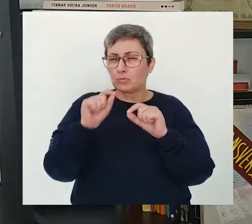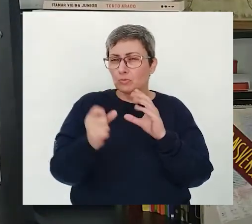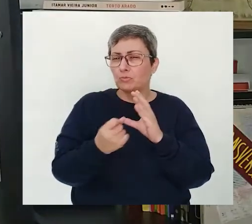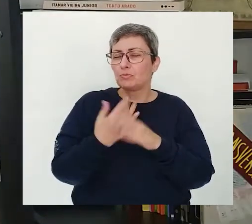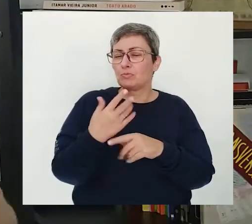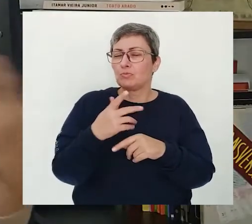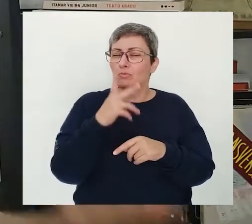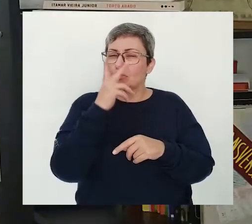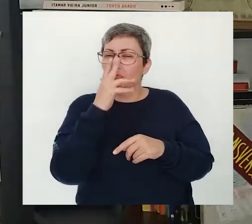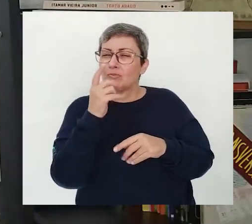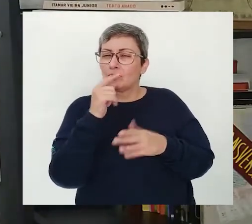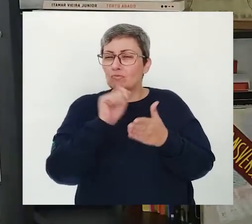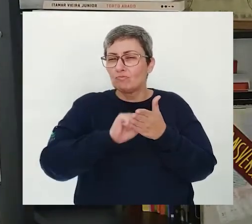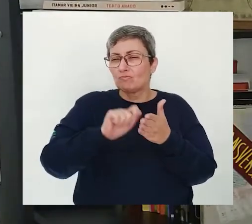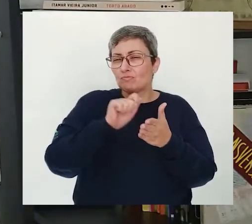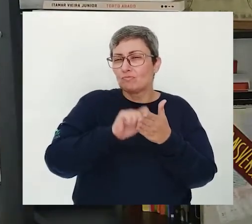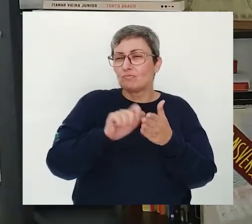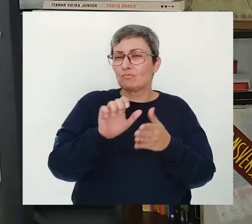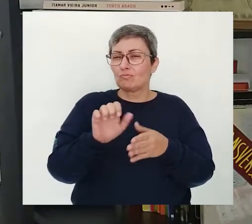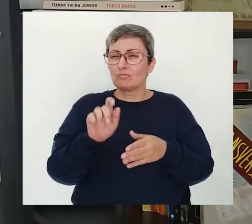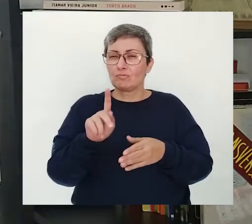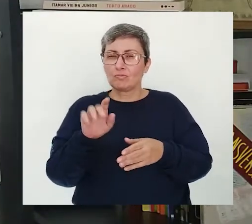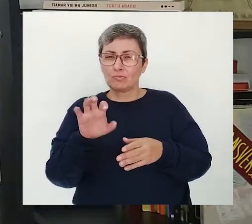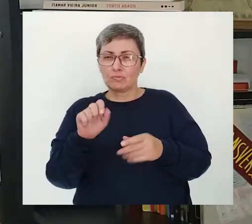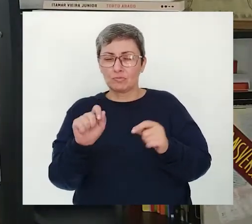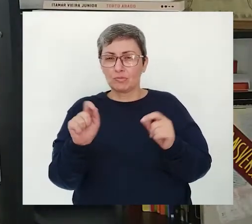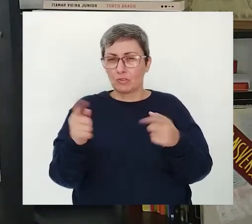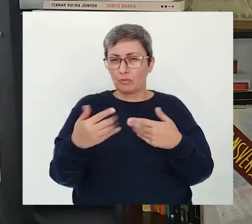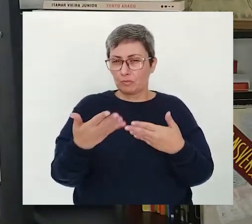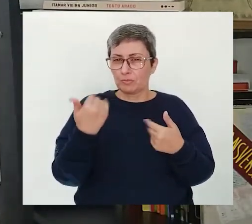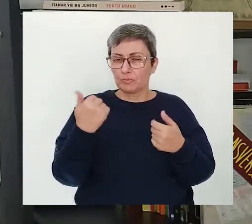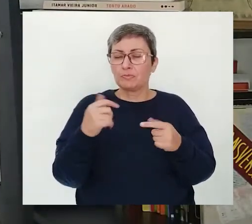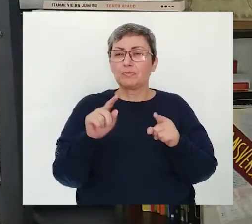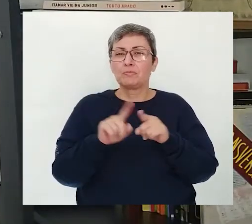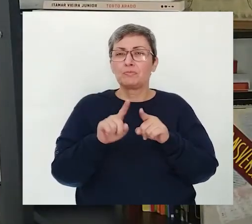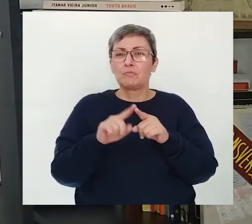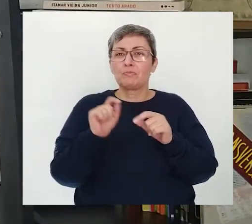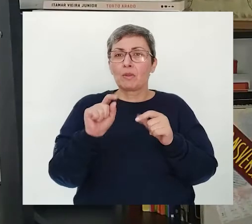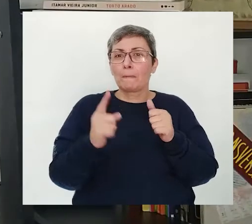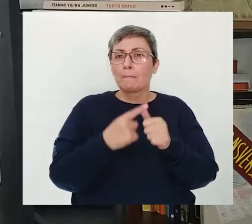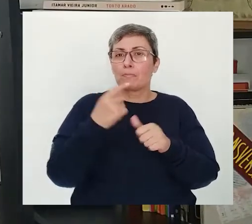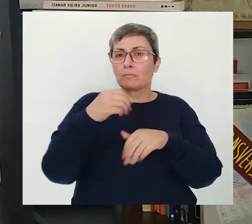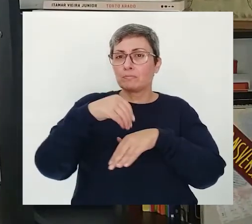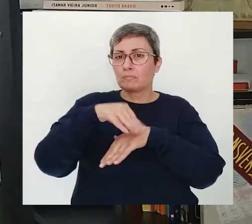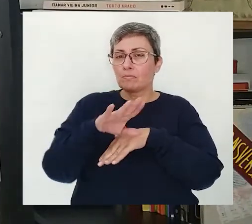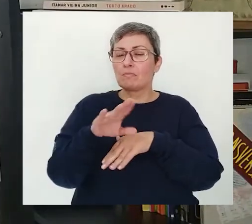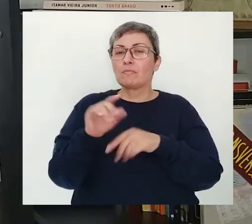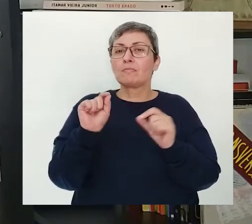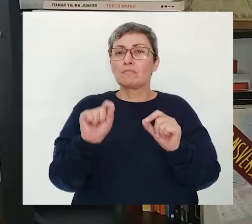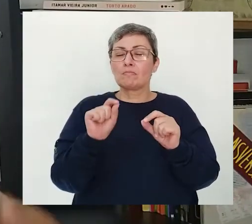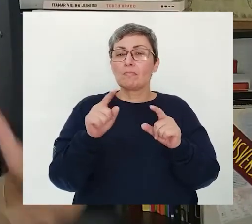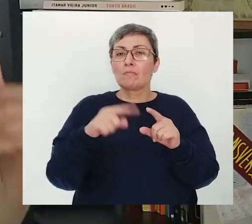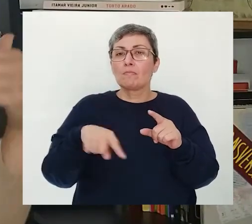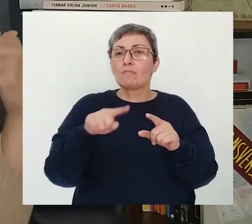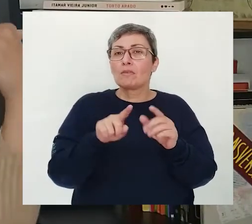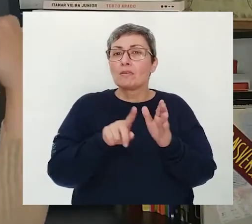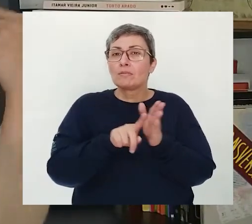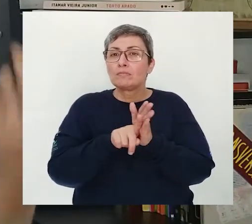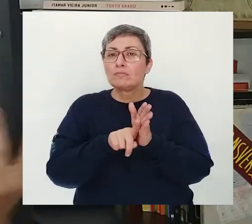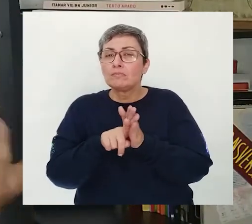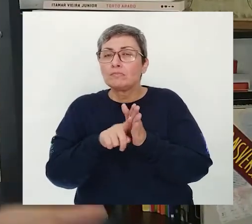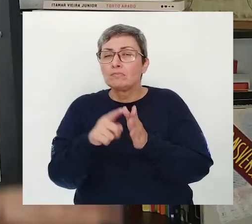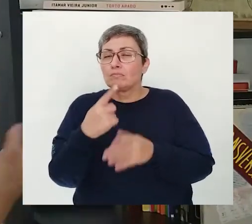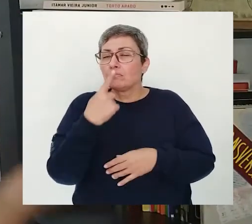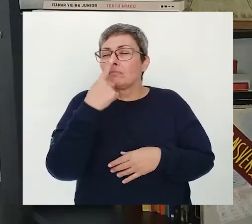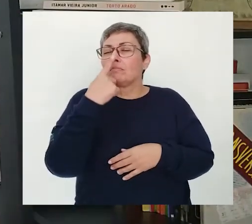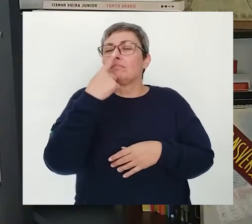criação E talvez Escrever aí Um poema Tá? Vamos lá A primeira dica Que eu vou dar Para vocês É para vocês Buscarem